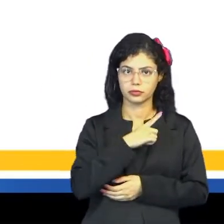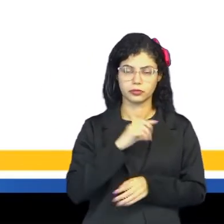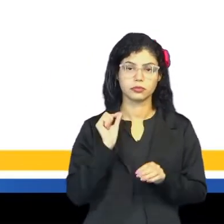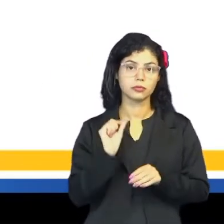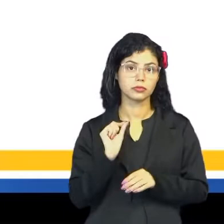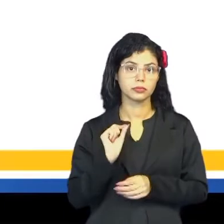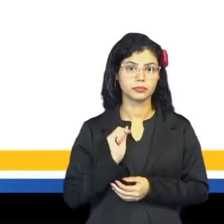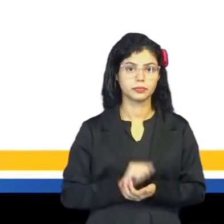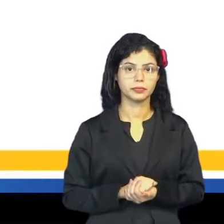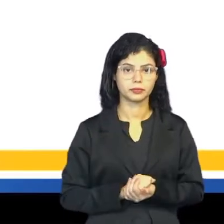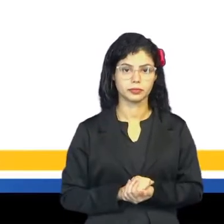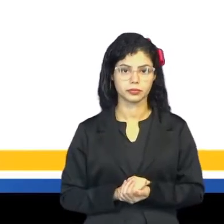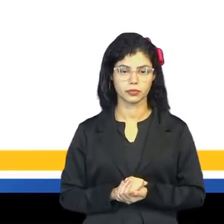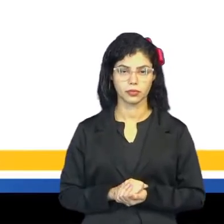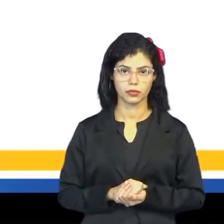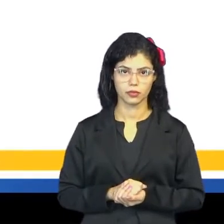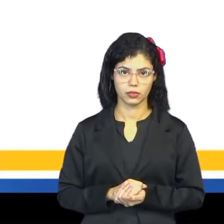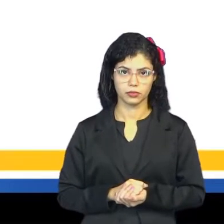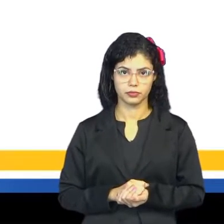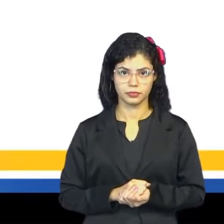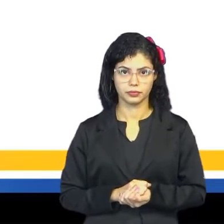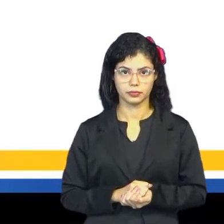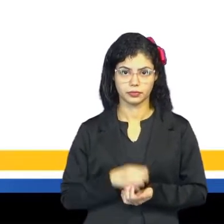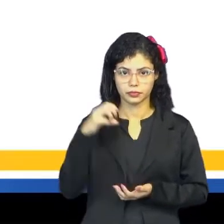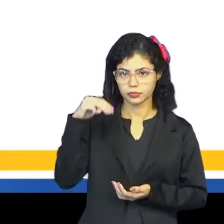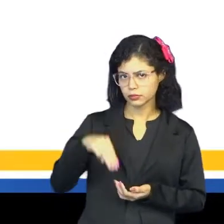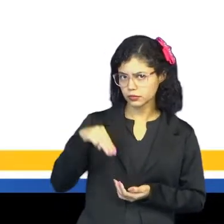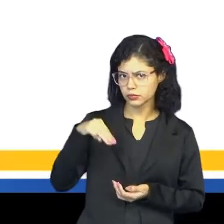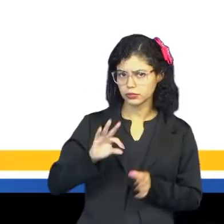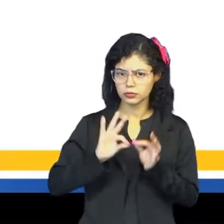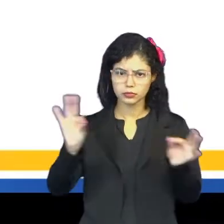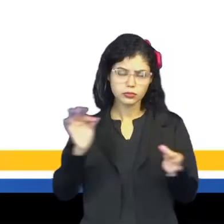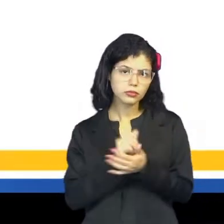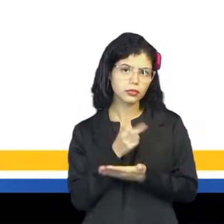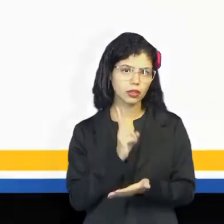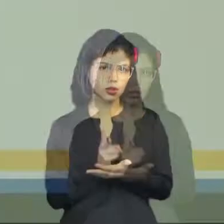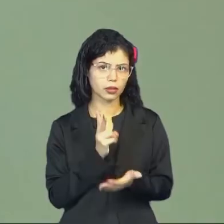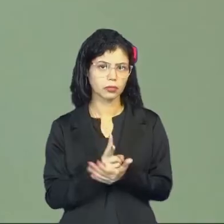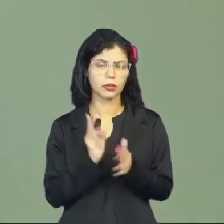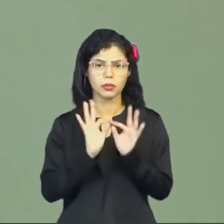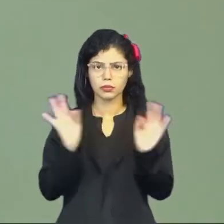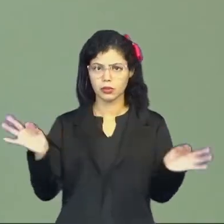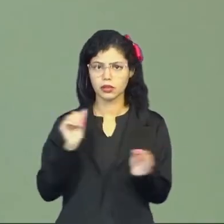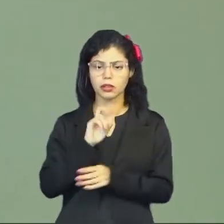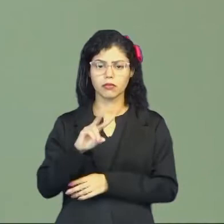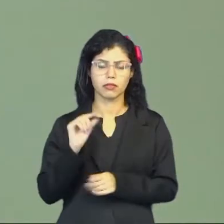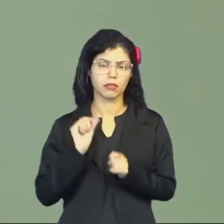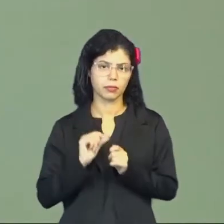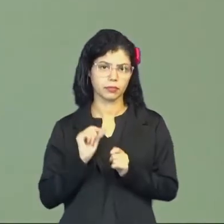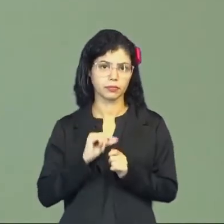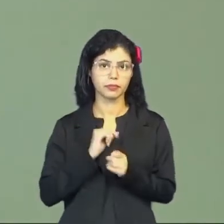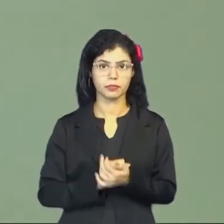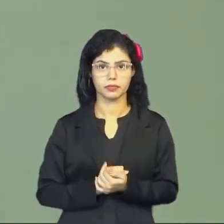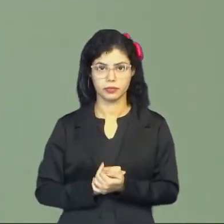medidas, tá? Em metros. São as mesmas medidas que a gente vai fazer.